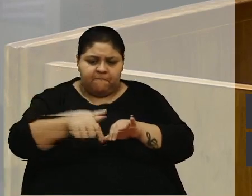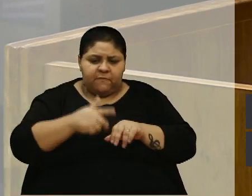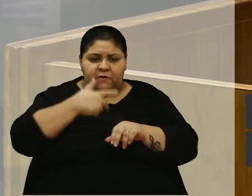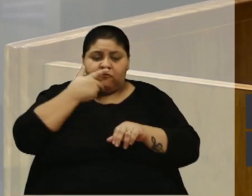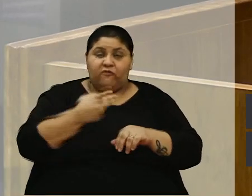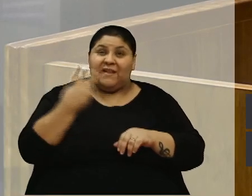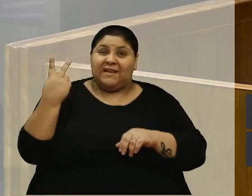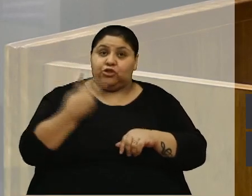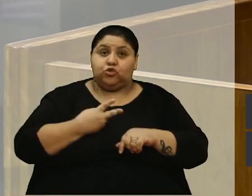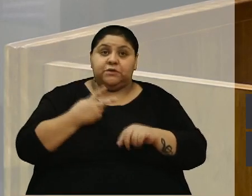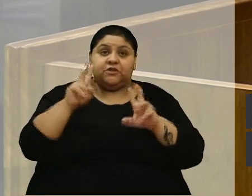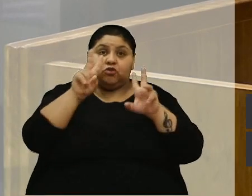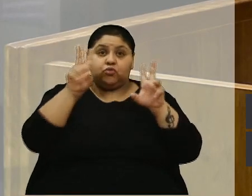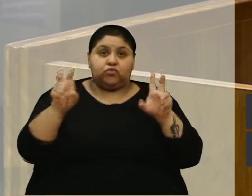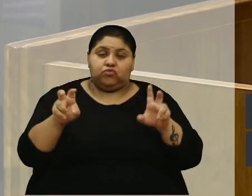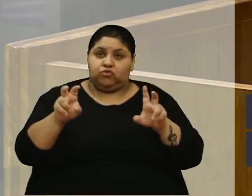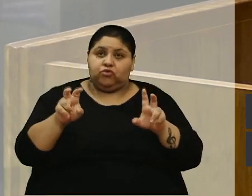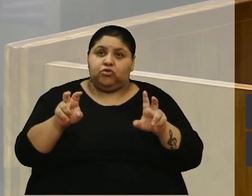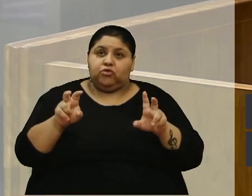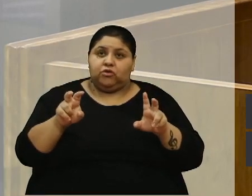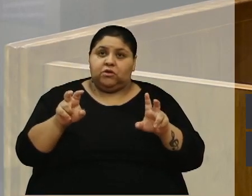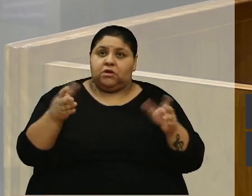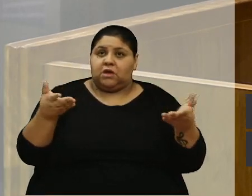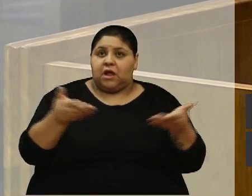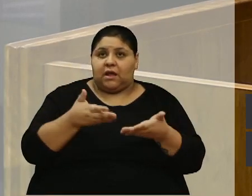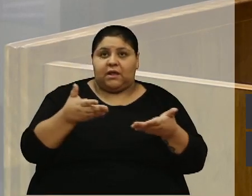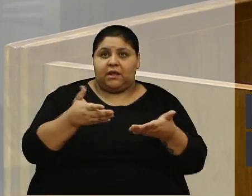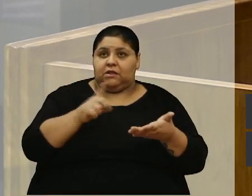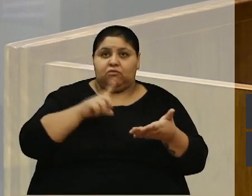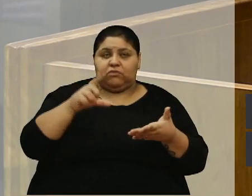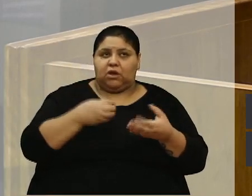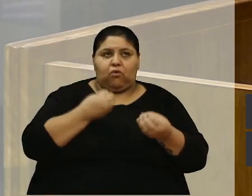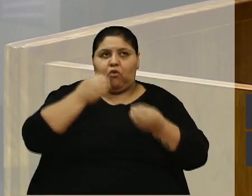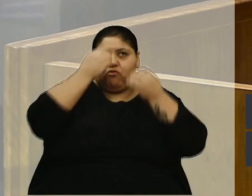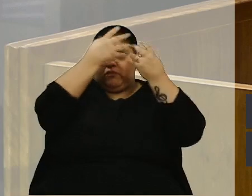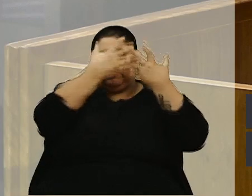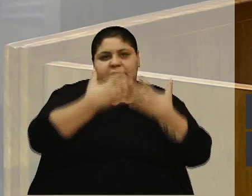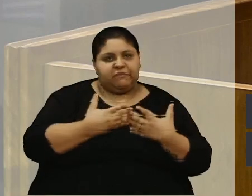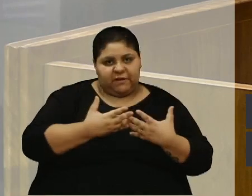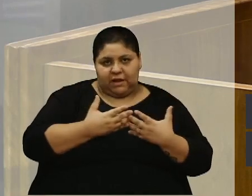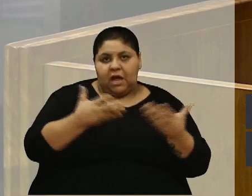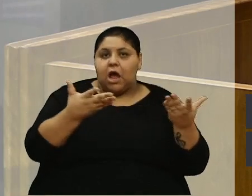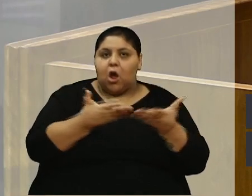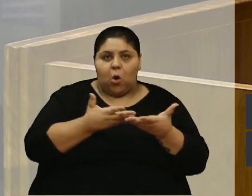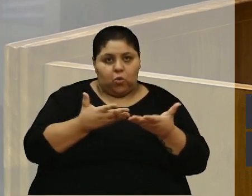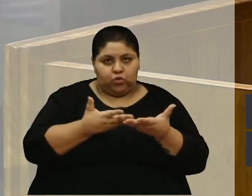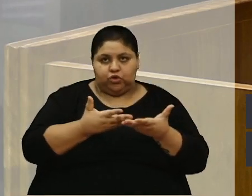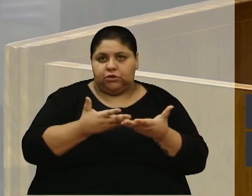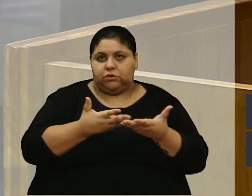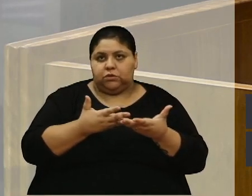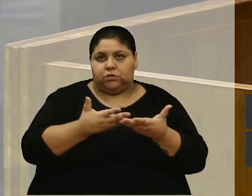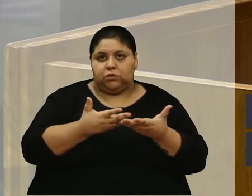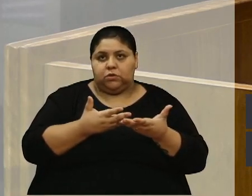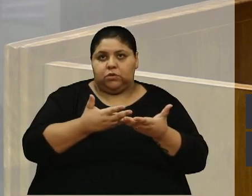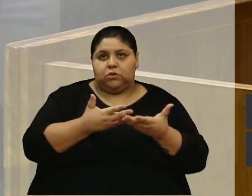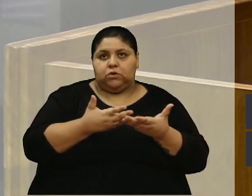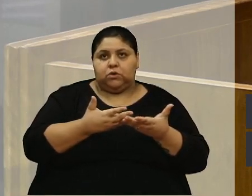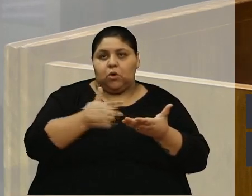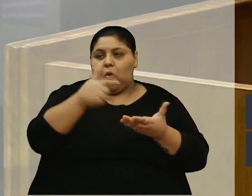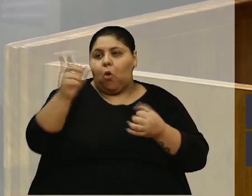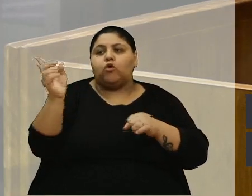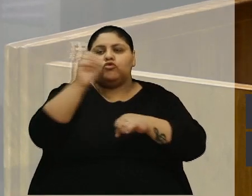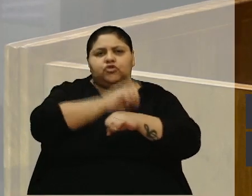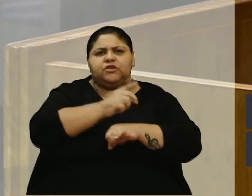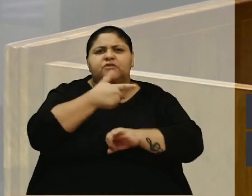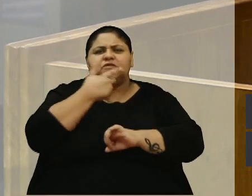dois assuntos, que um eu não vou ter como explanar hoje, vai ter que ficar em outro momento, porque, enfim, é bastante tempo.